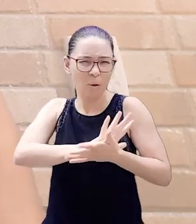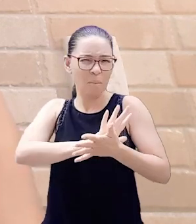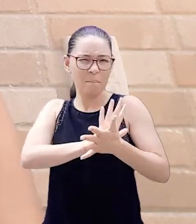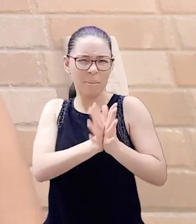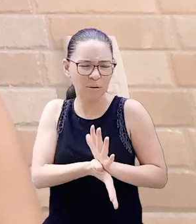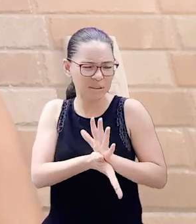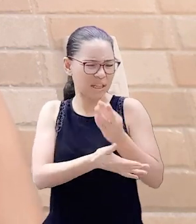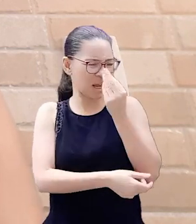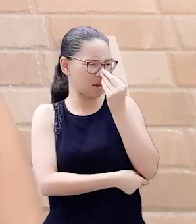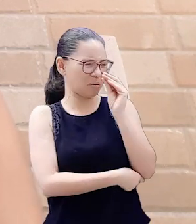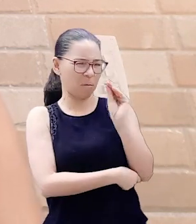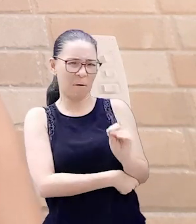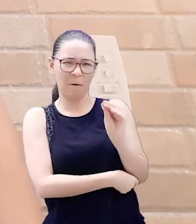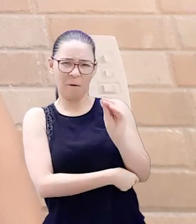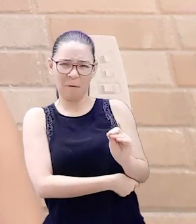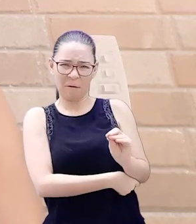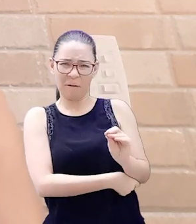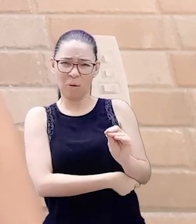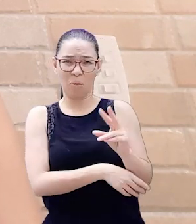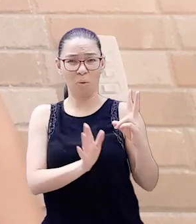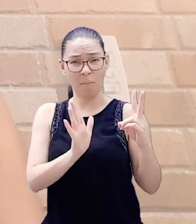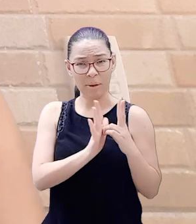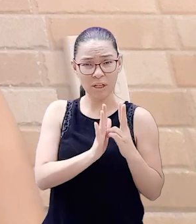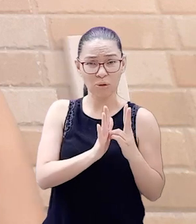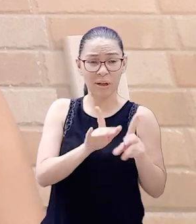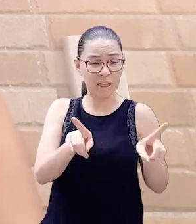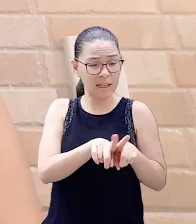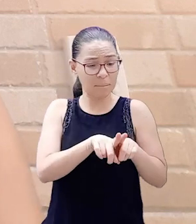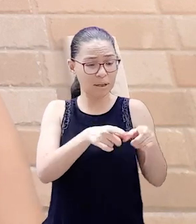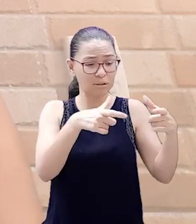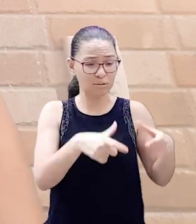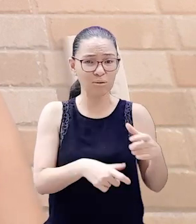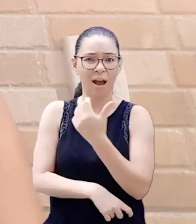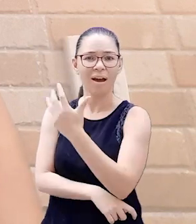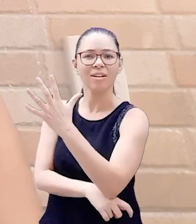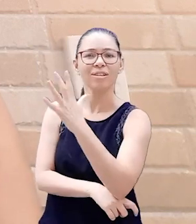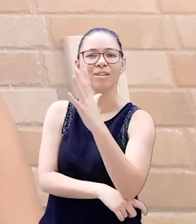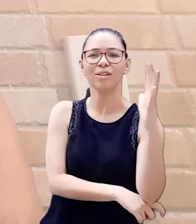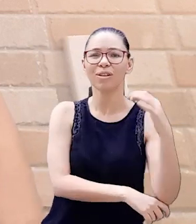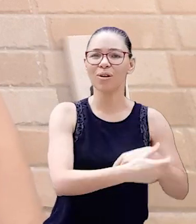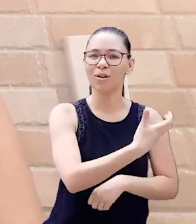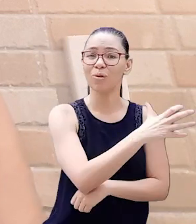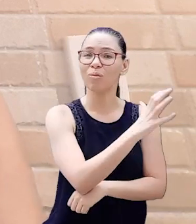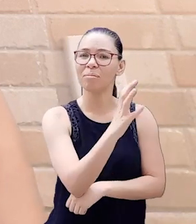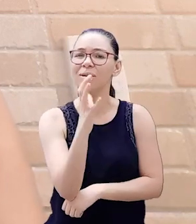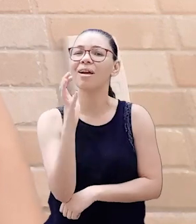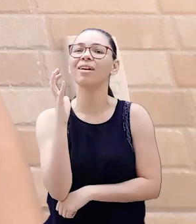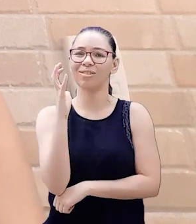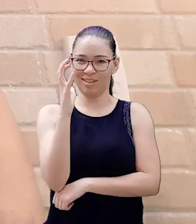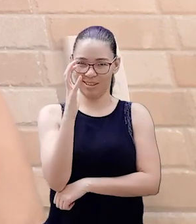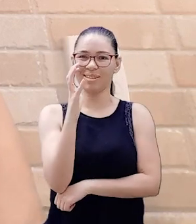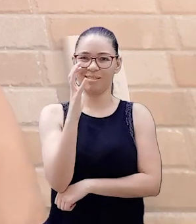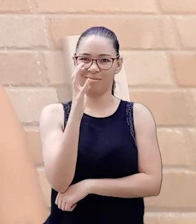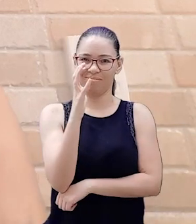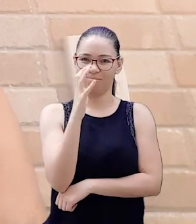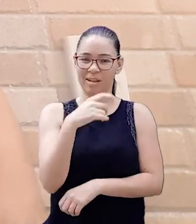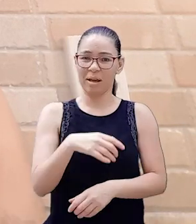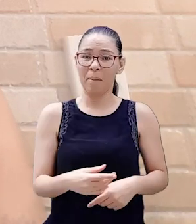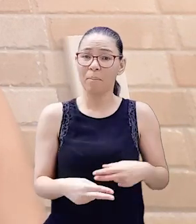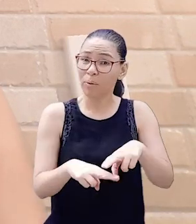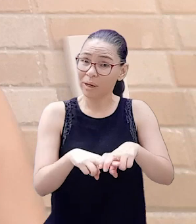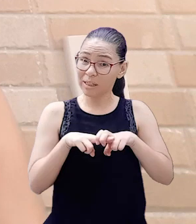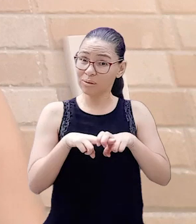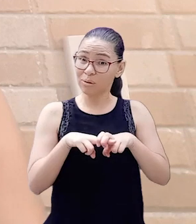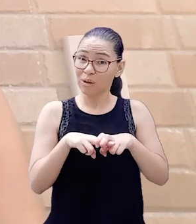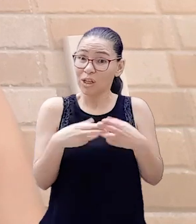combate à devastação ambiental, à preservação do patrimônio cultural indígena, à preservação do meio